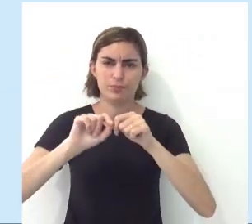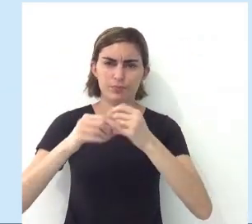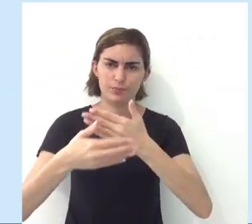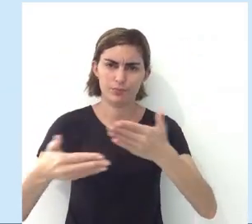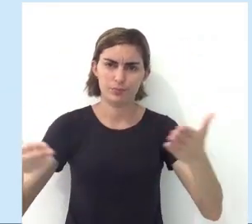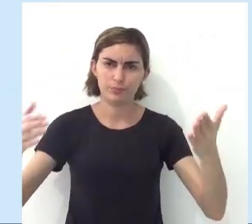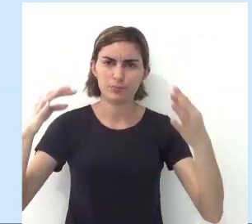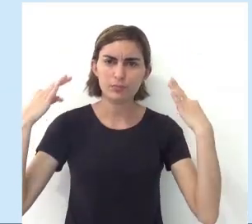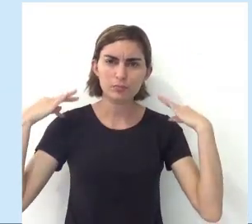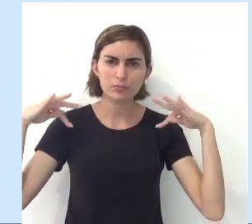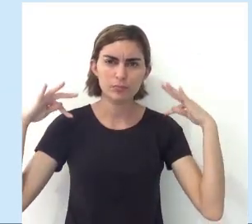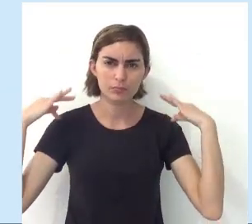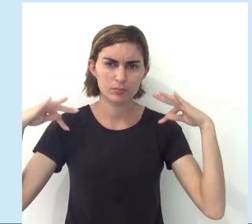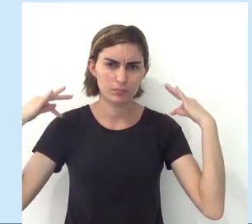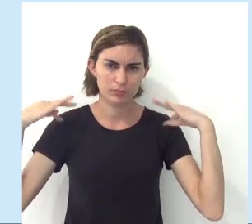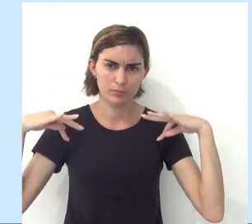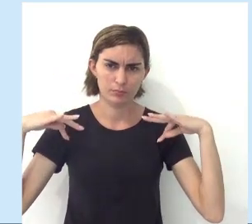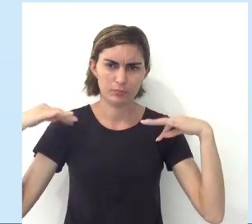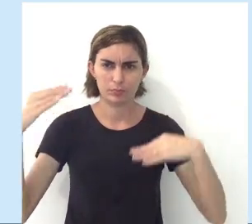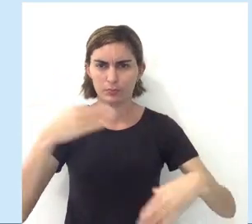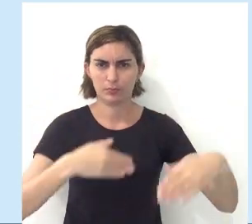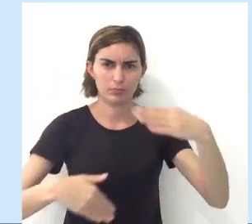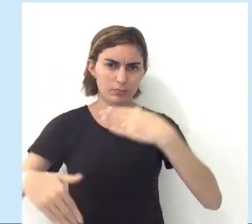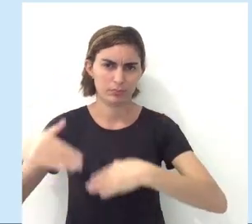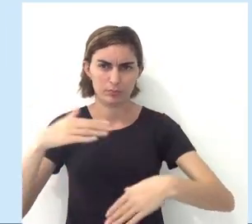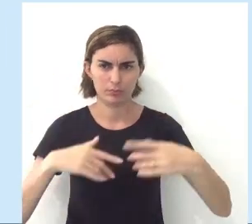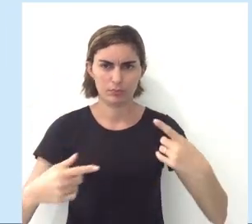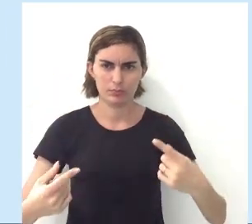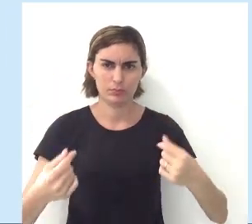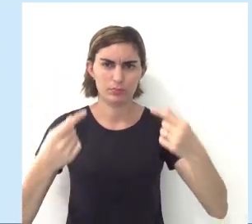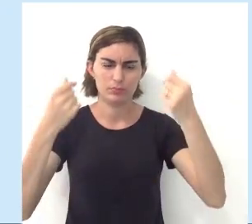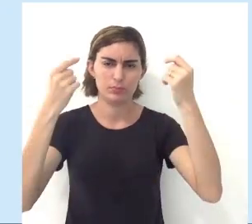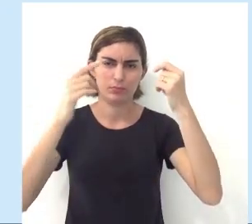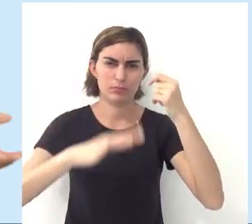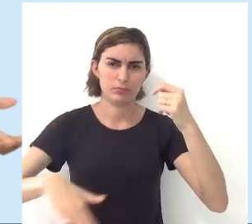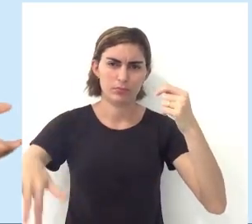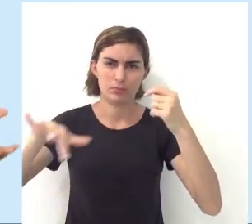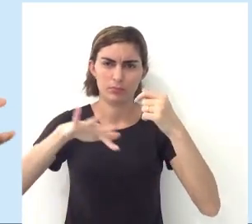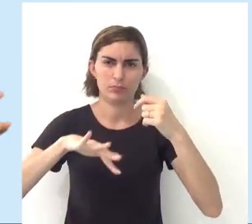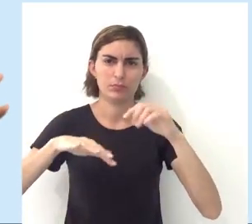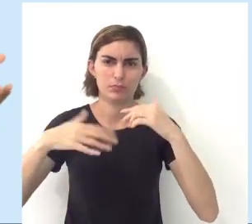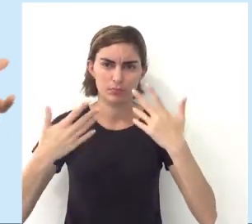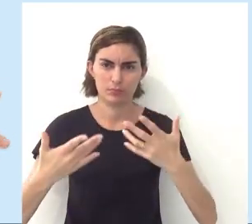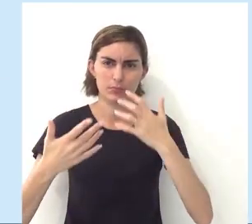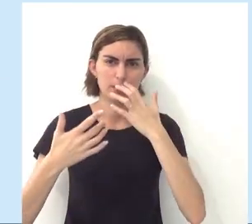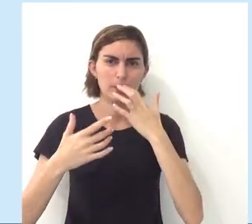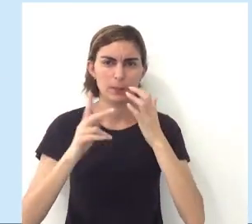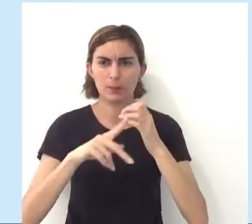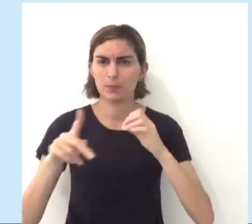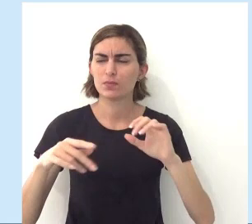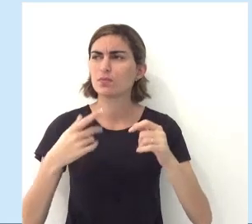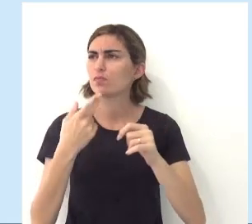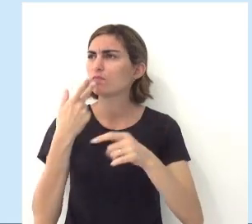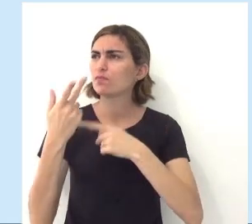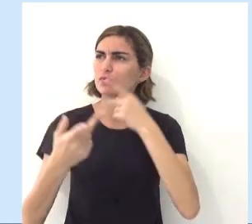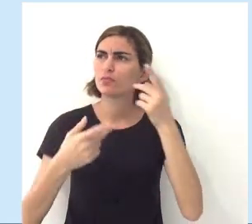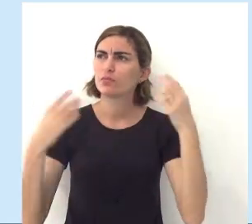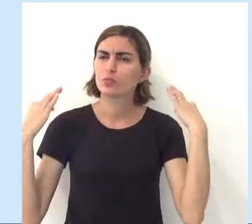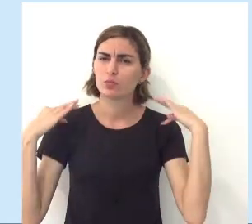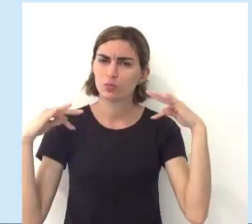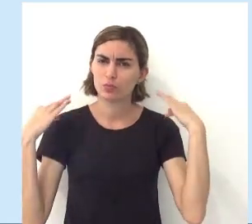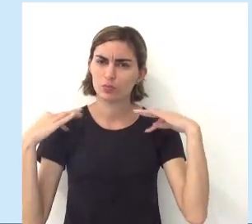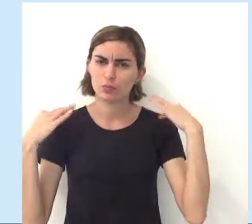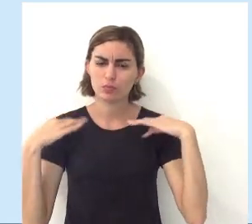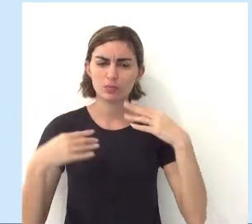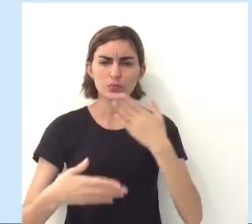isso faz de você um turista. Isso faz de você participante da economia daquela região, tá? Então, professor, você tá falando